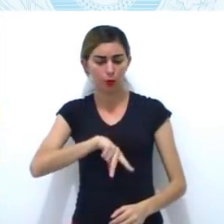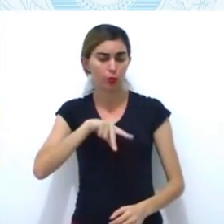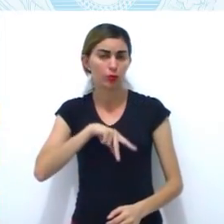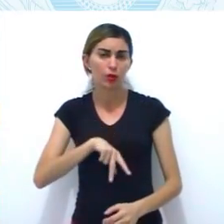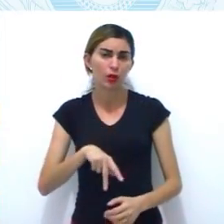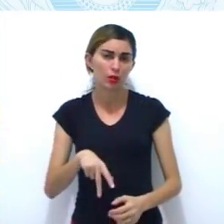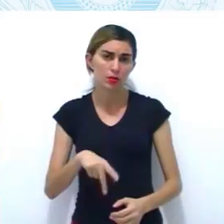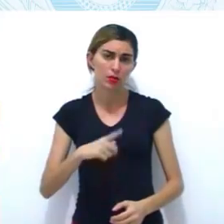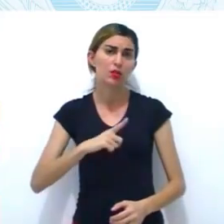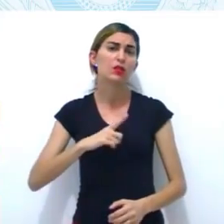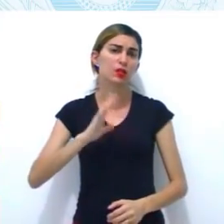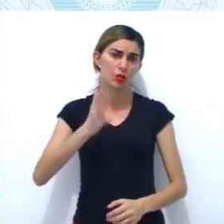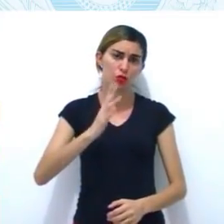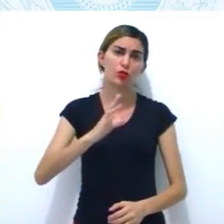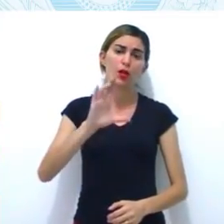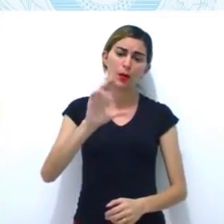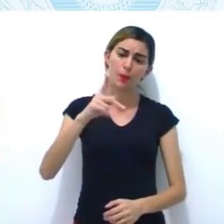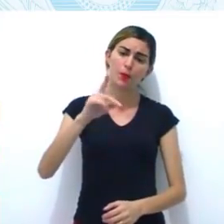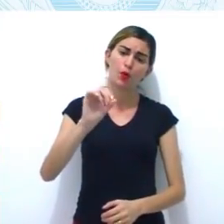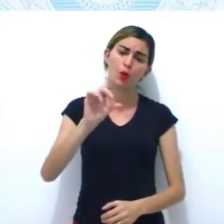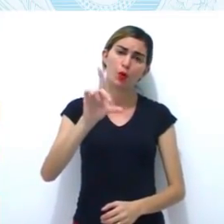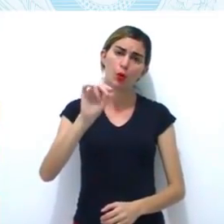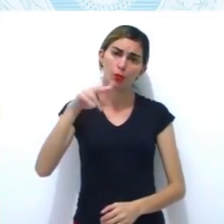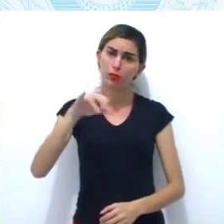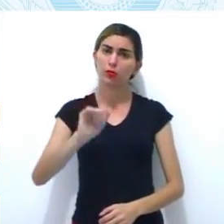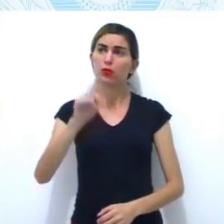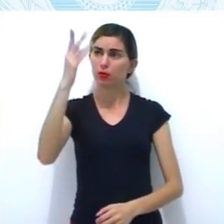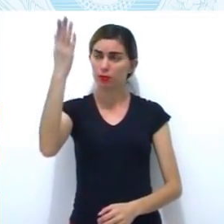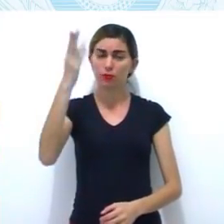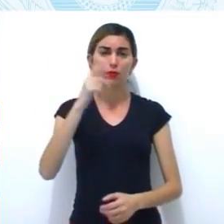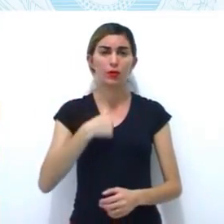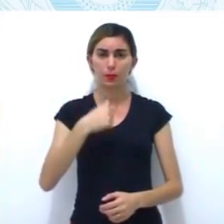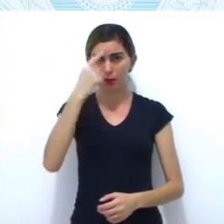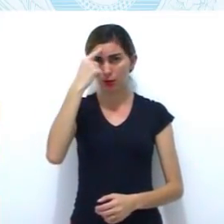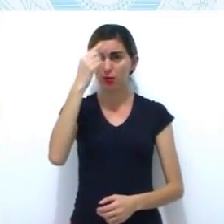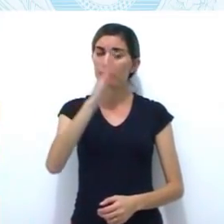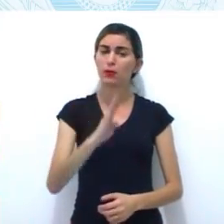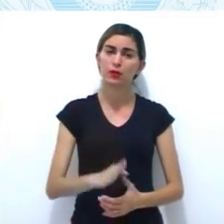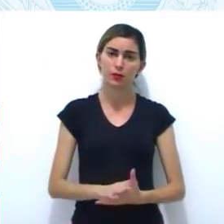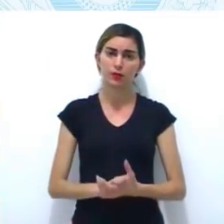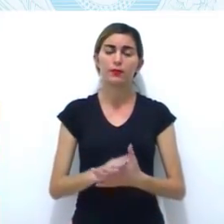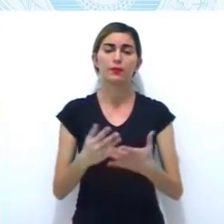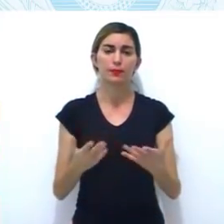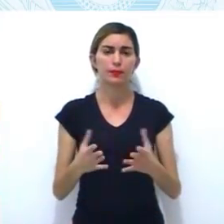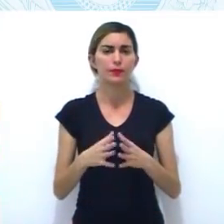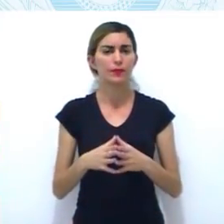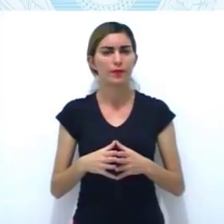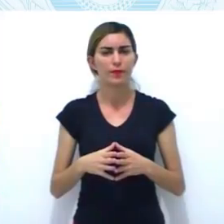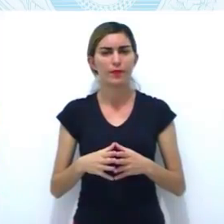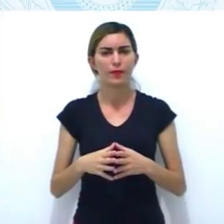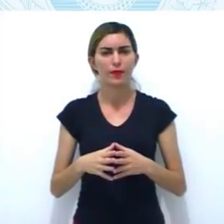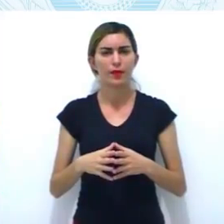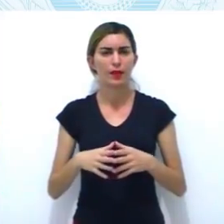portugueses tenham na colônia em relação aos brasileiros. Eram muitos privilégios.